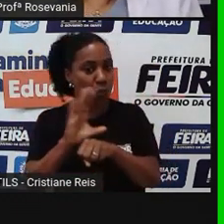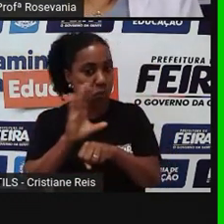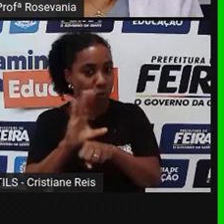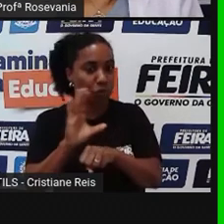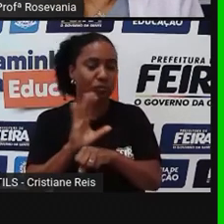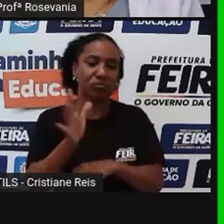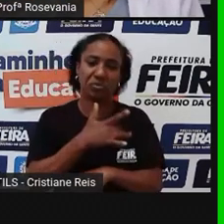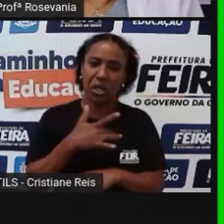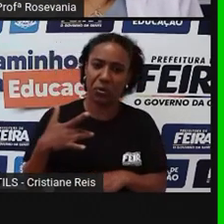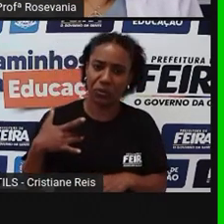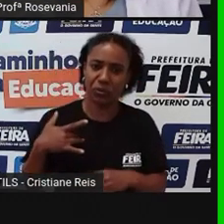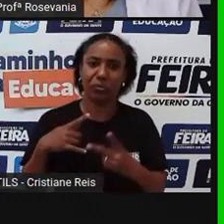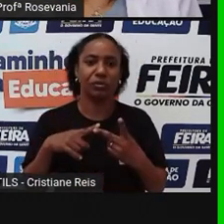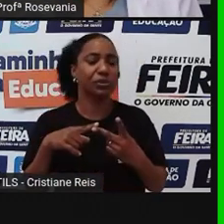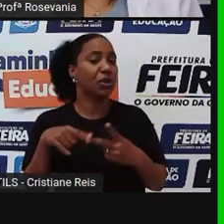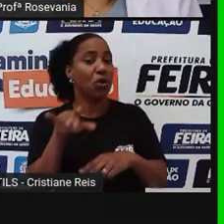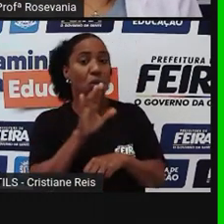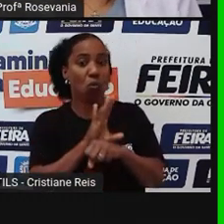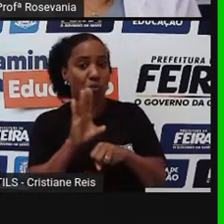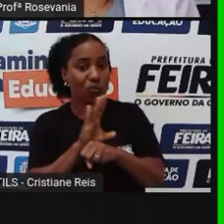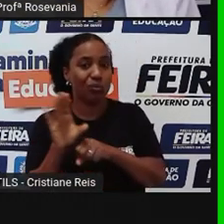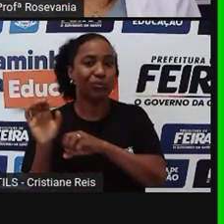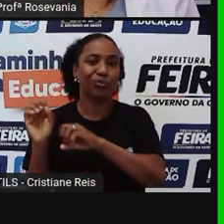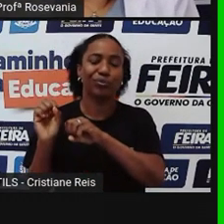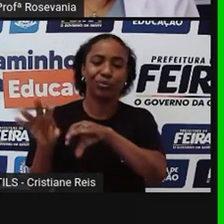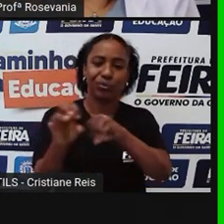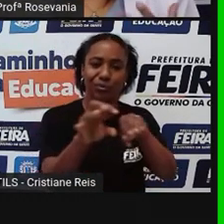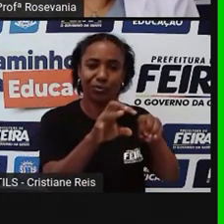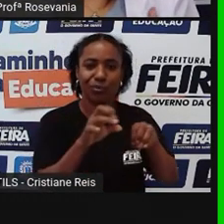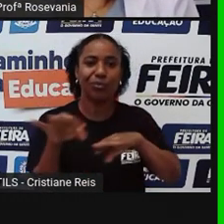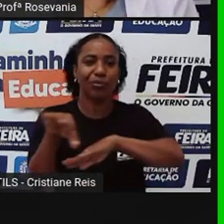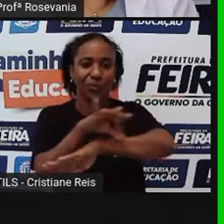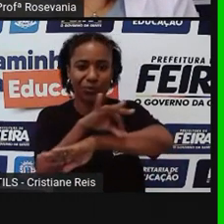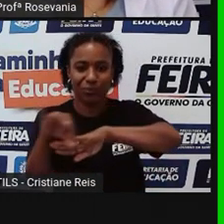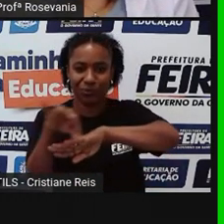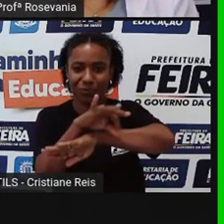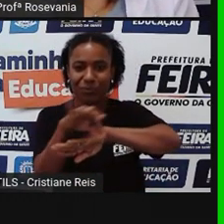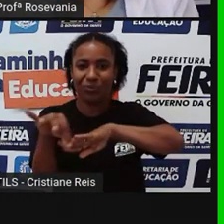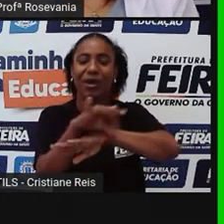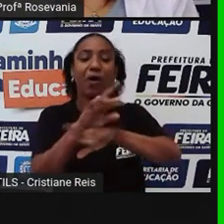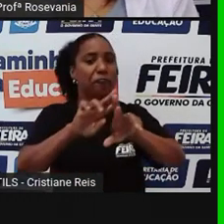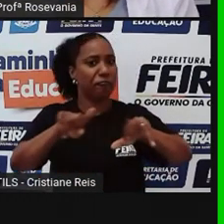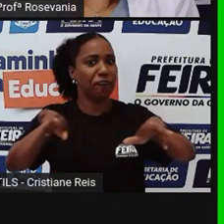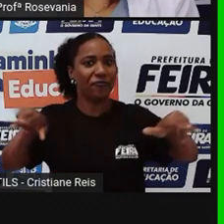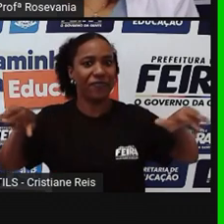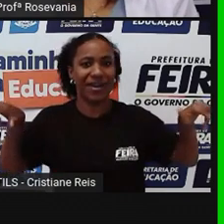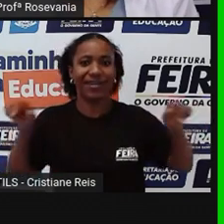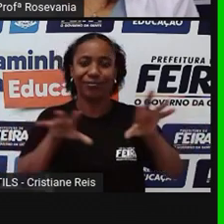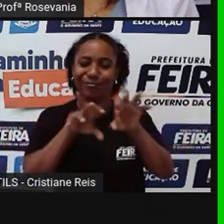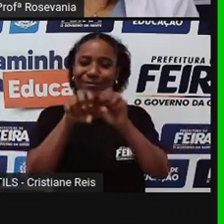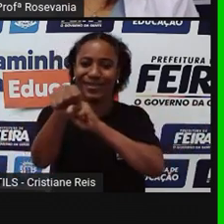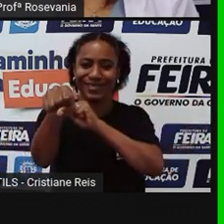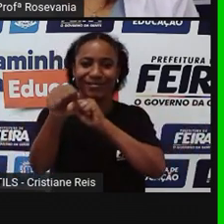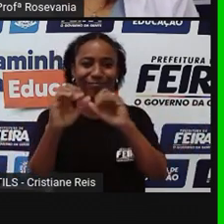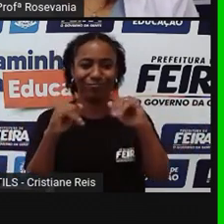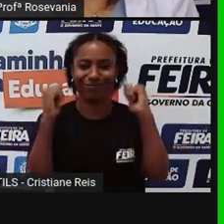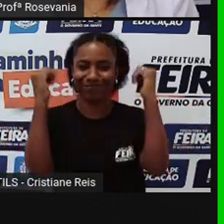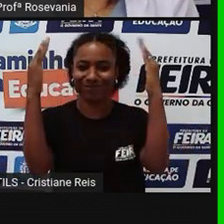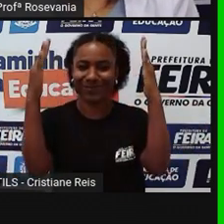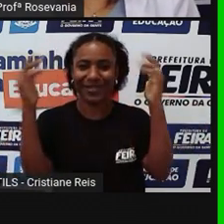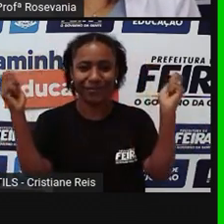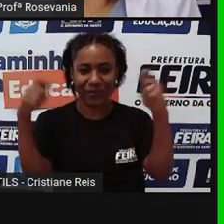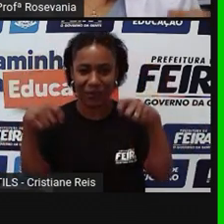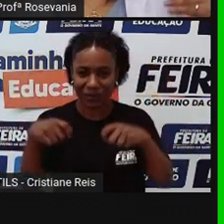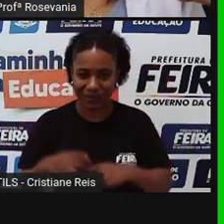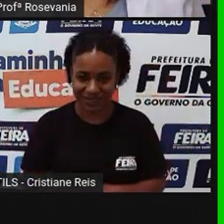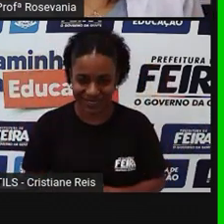educação, né, a área de engenharia, que é, então, bastante diversificado a formação de nível superior de Feira de